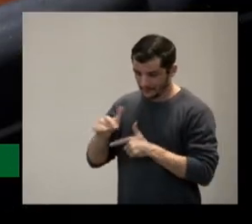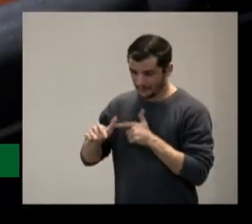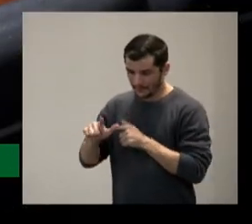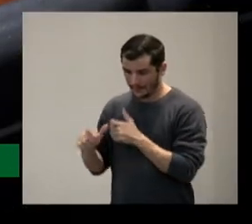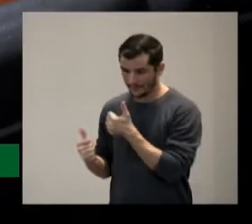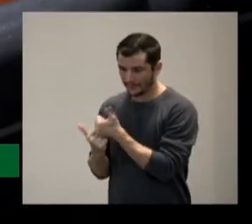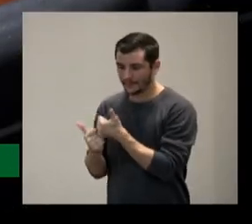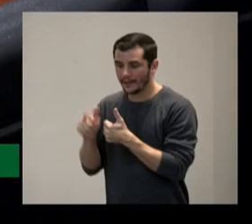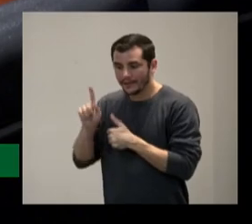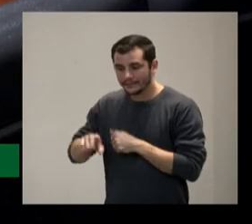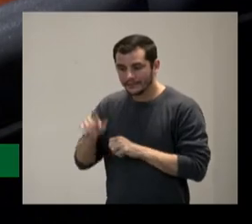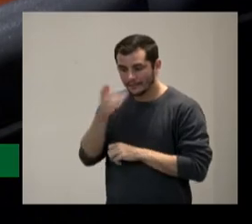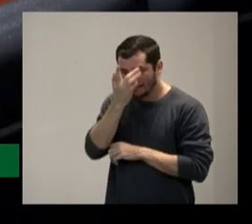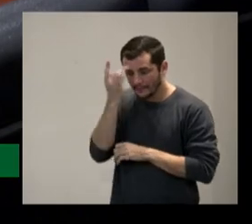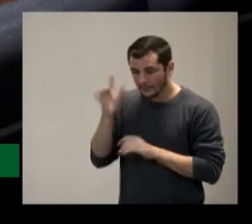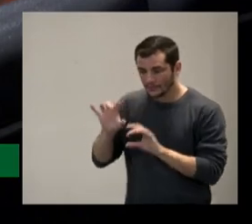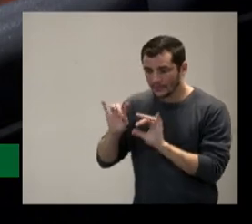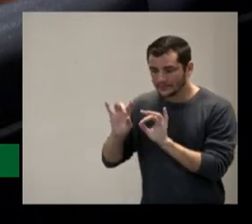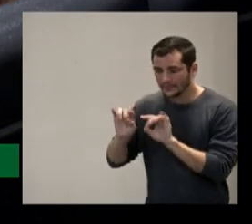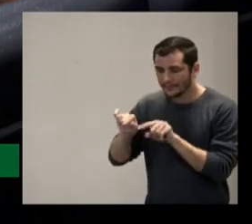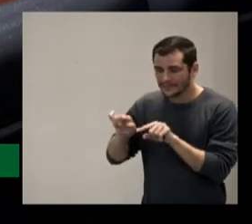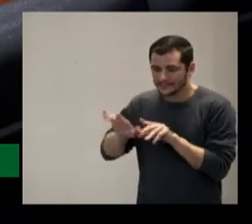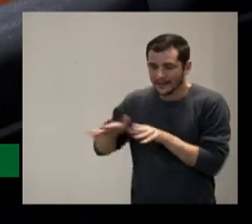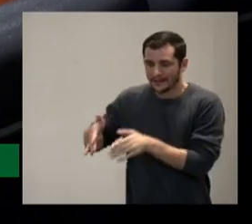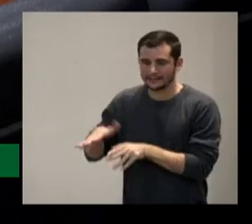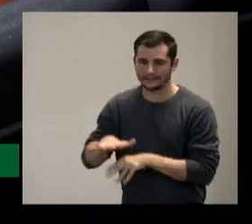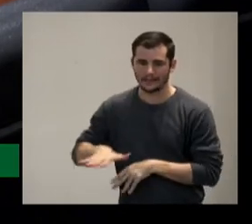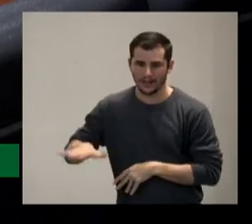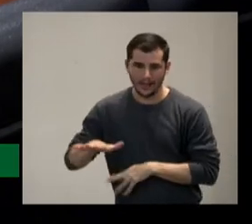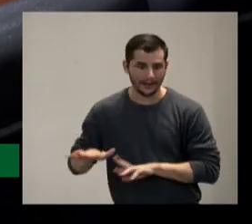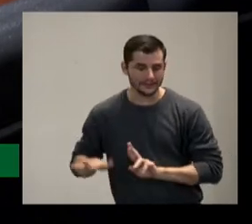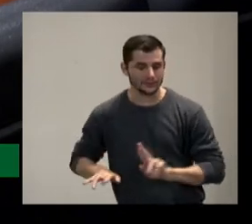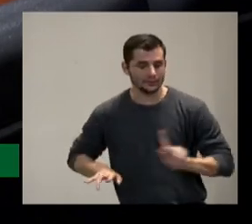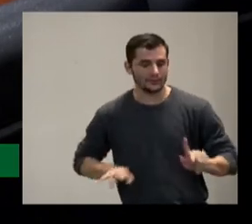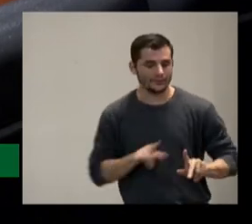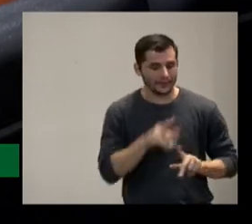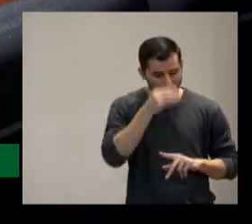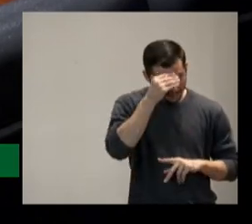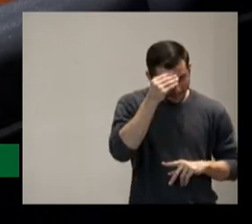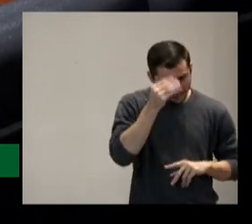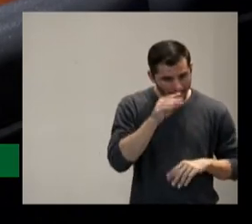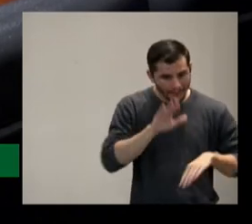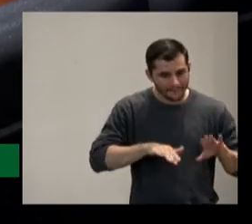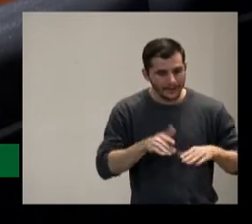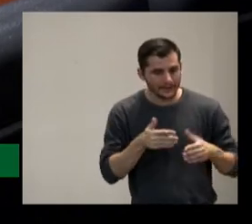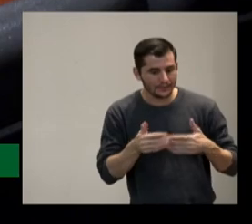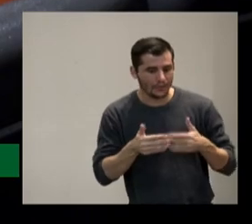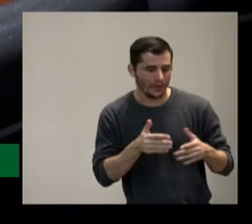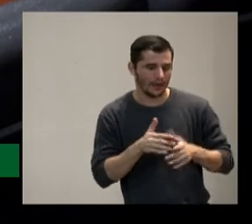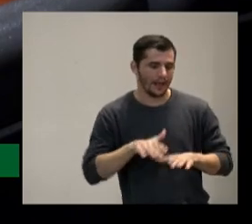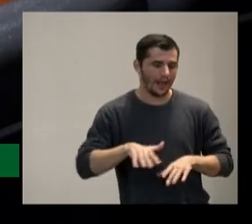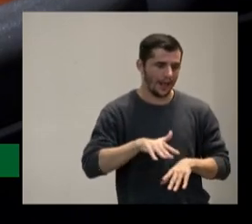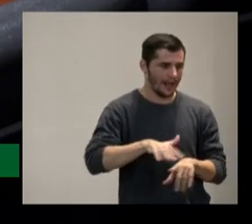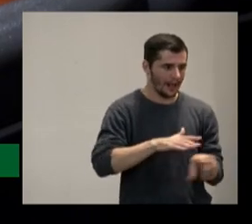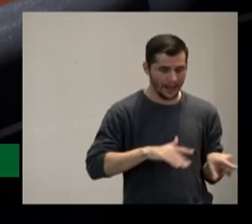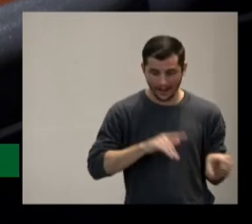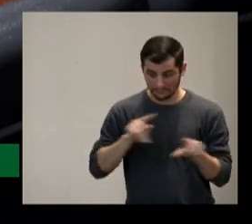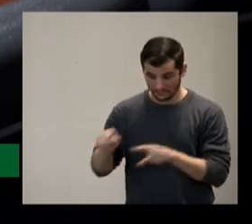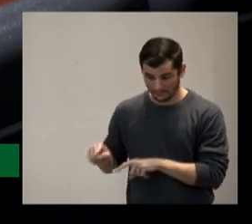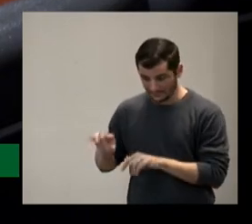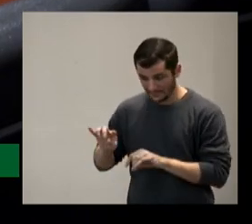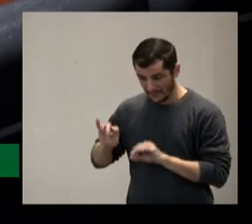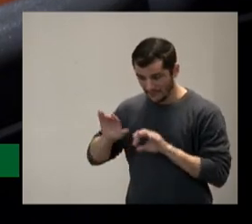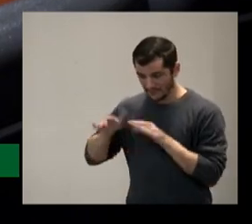Associação Brasileira de Emprego Apoiado que foi presidida pelo saudoso Romeu Sasaki ele era um grande